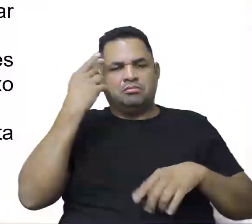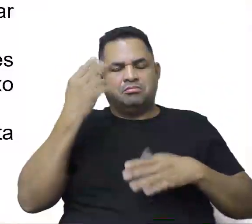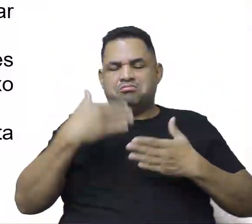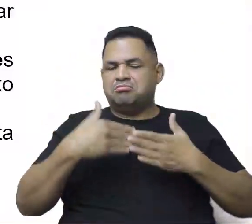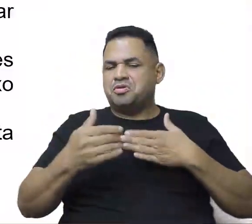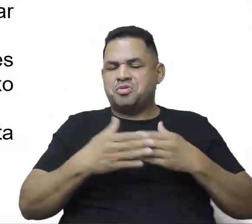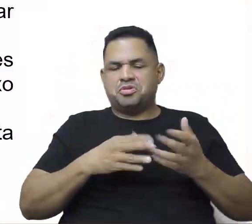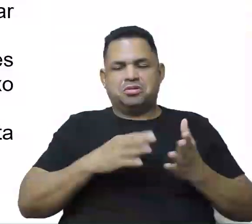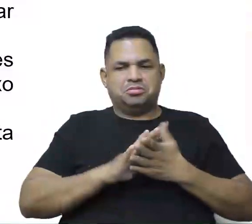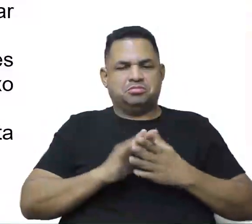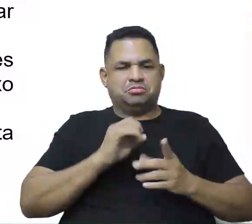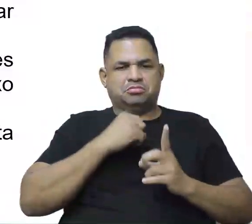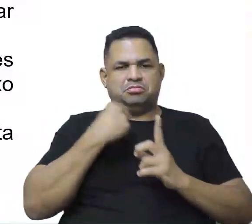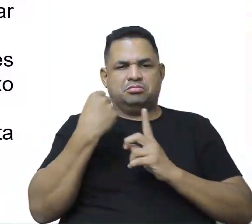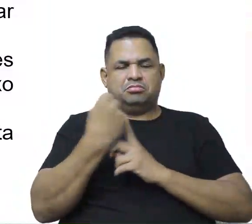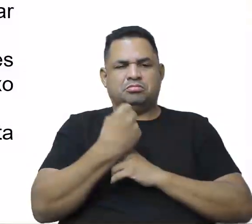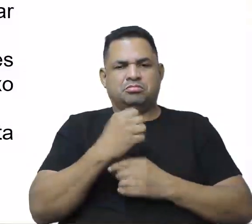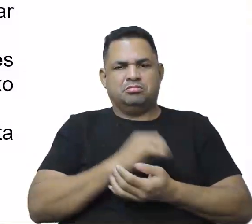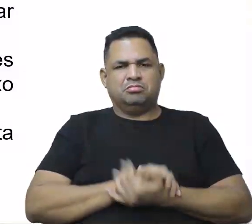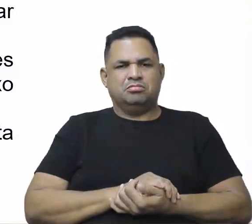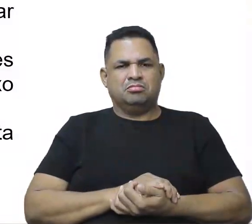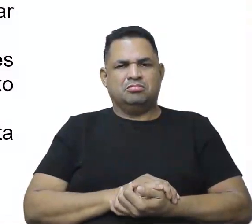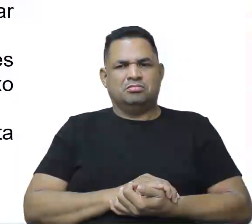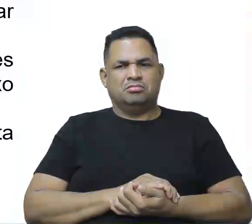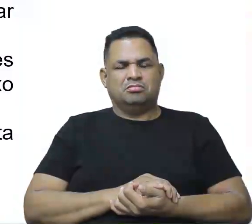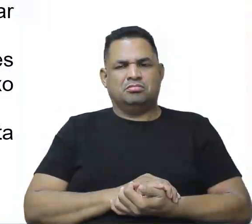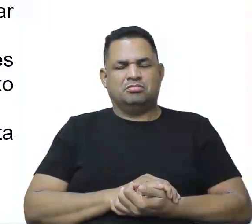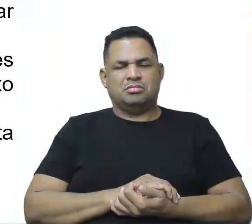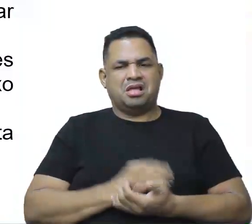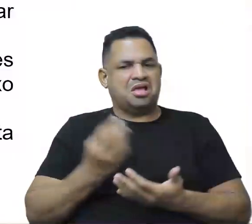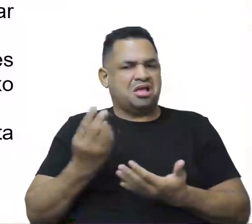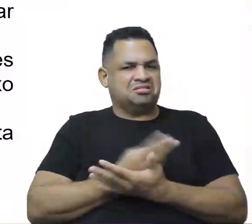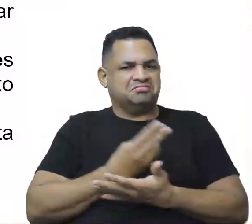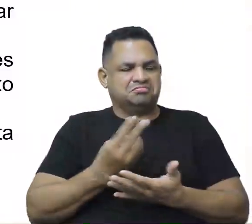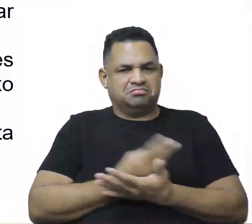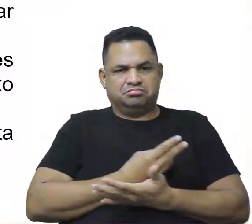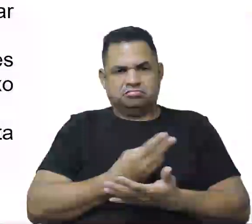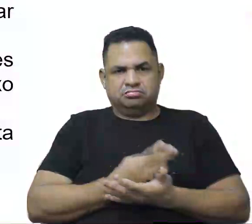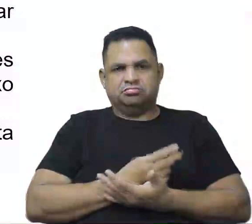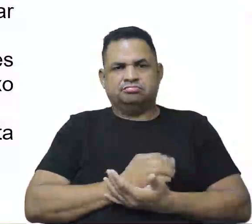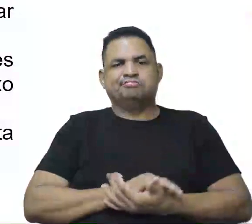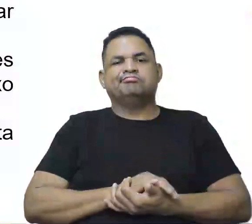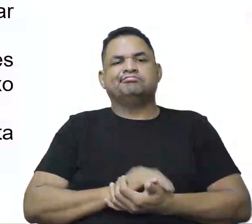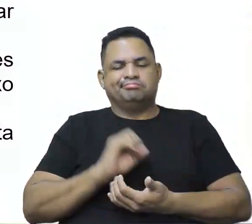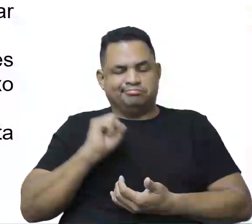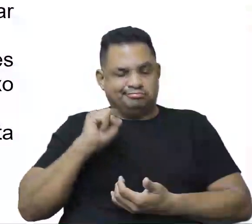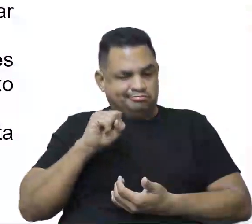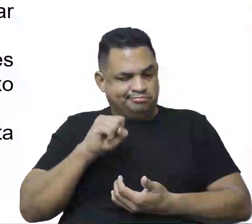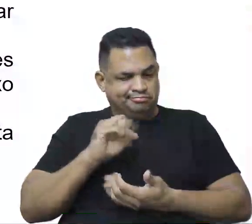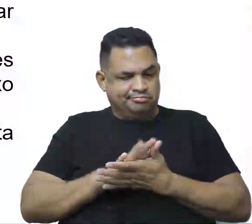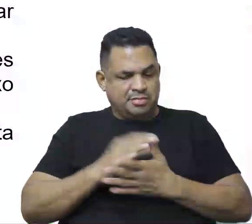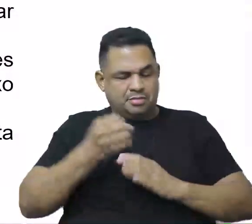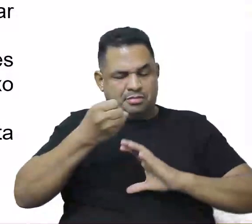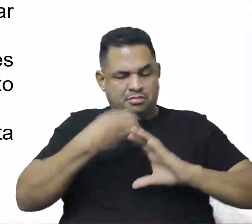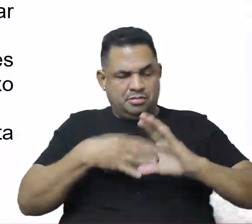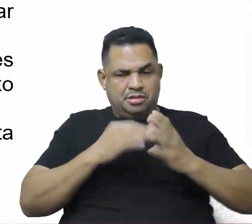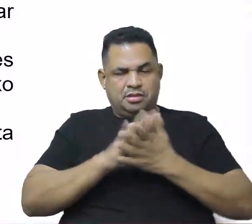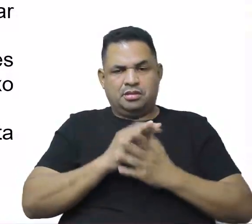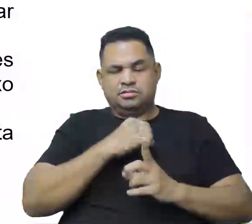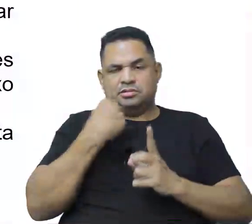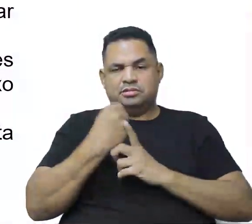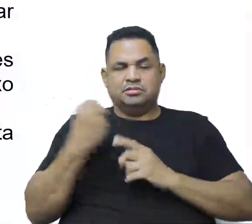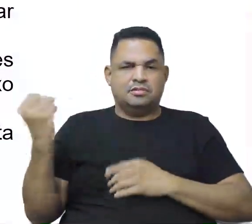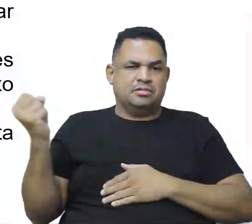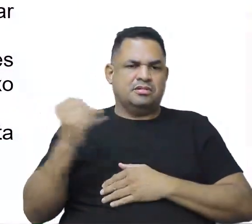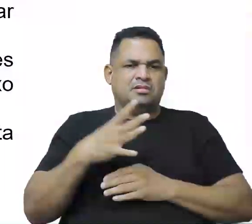em qualquer sociedade. Pela fé, não. Tá erradíssima, né? Ela é, sim, uma característica da sociedade contemporânea.